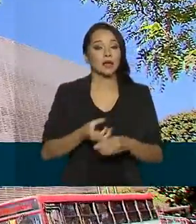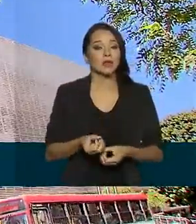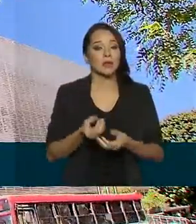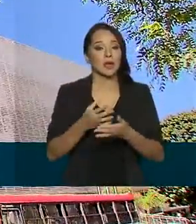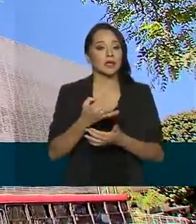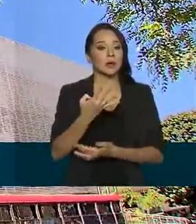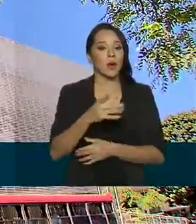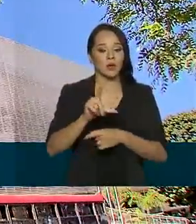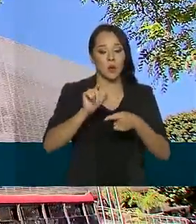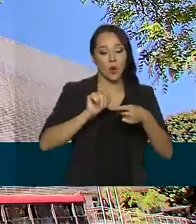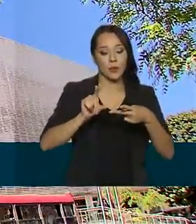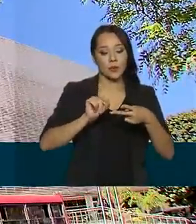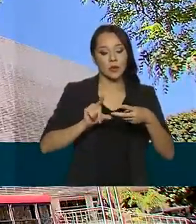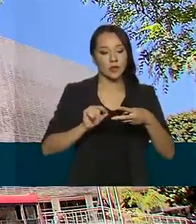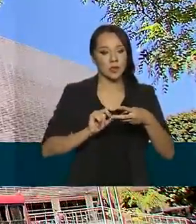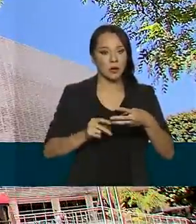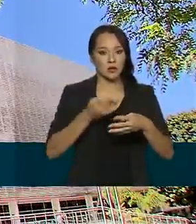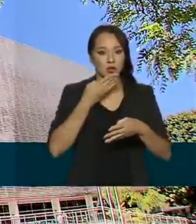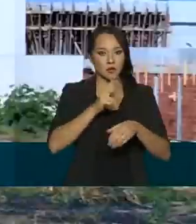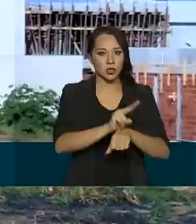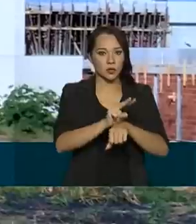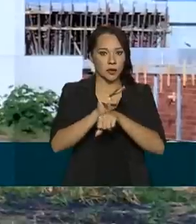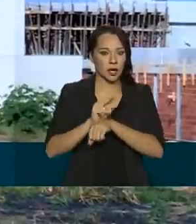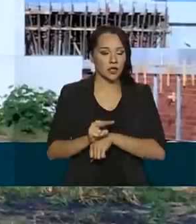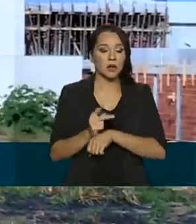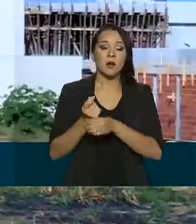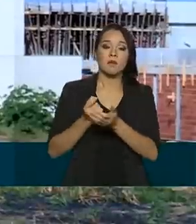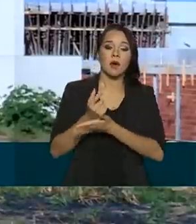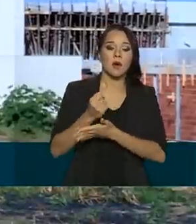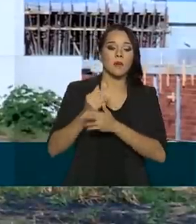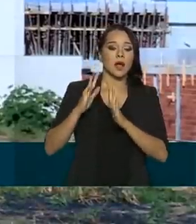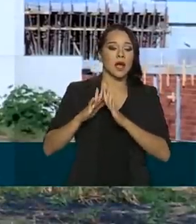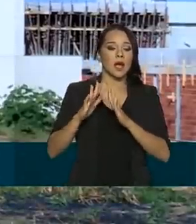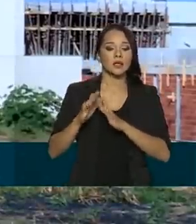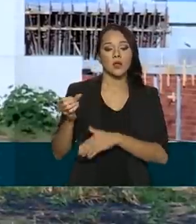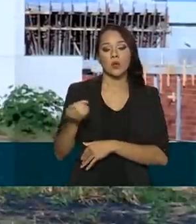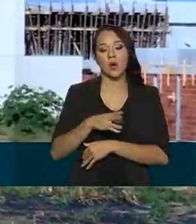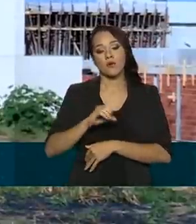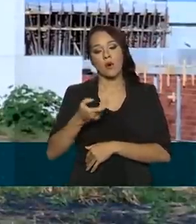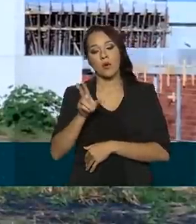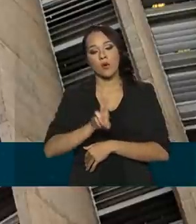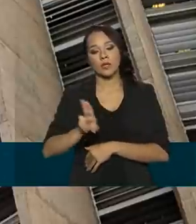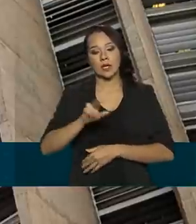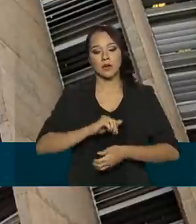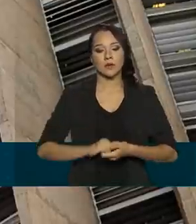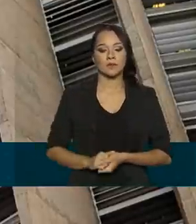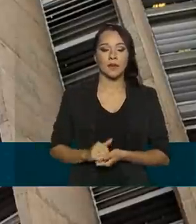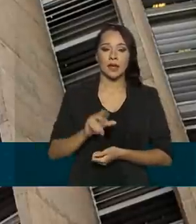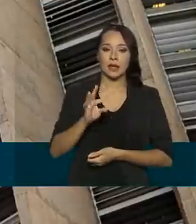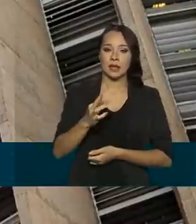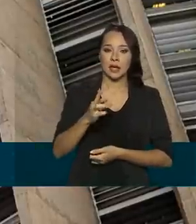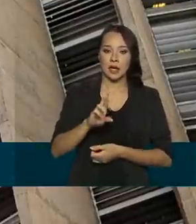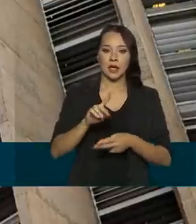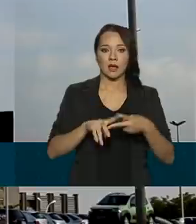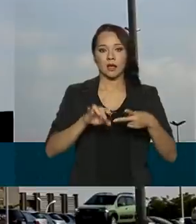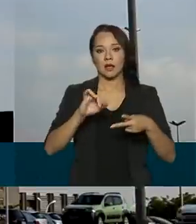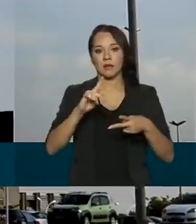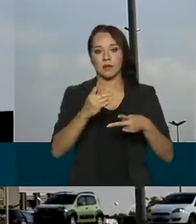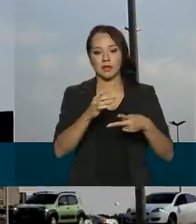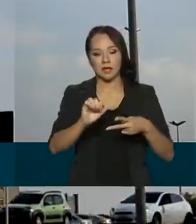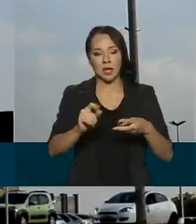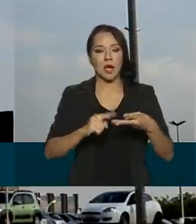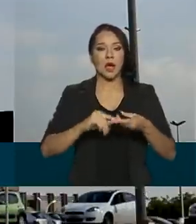quatro opções de linha de financiamento para aquisição de imóvel novo ou usado. TR, IPCA,